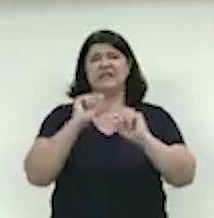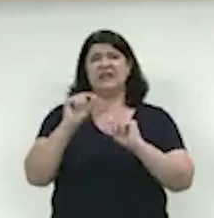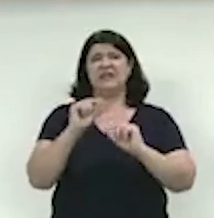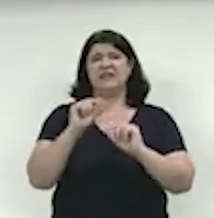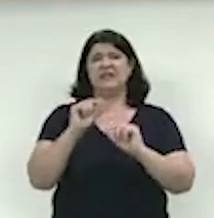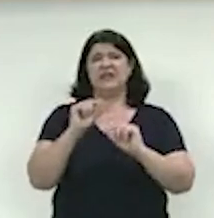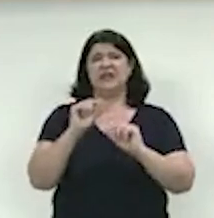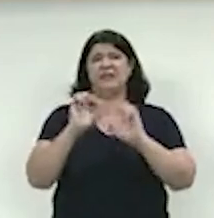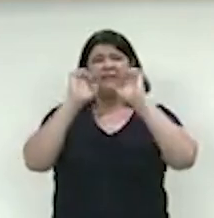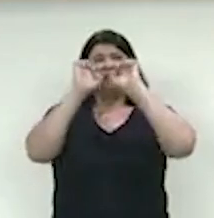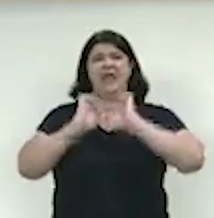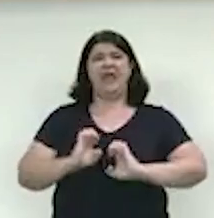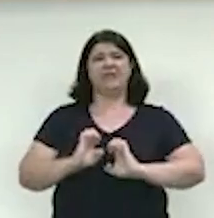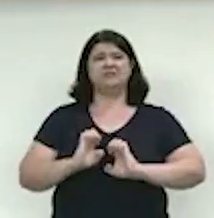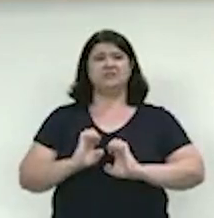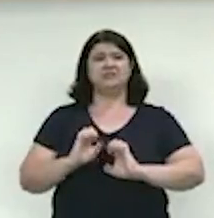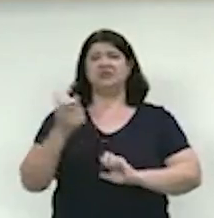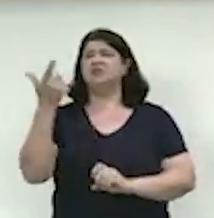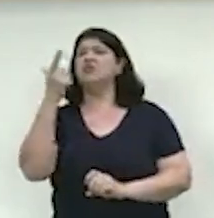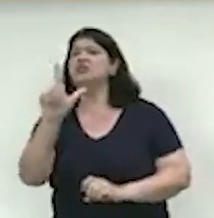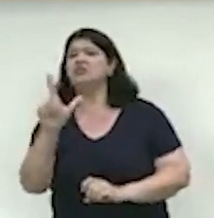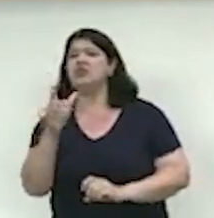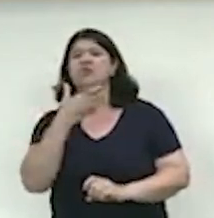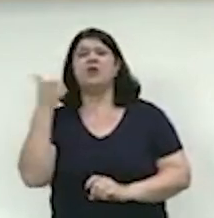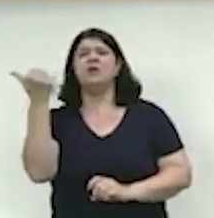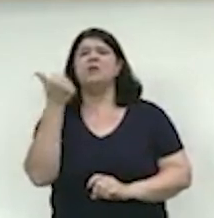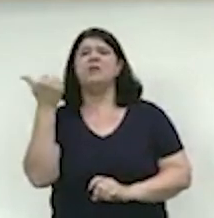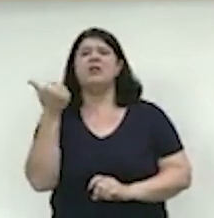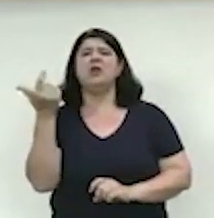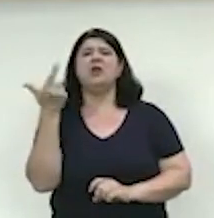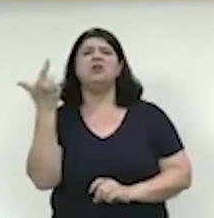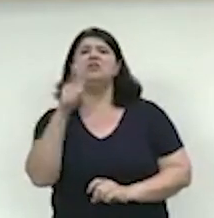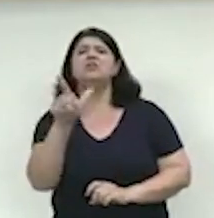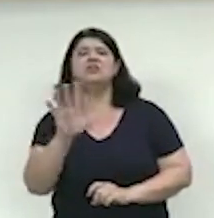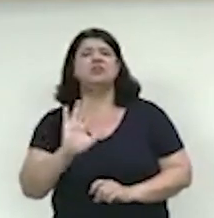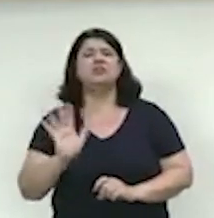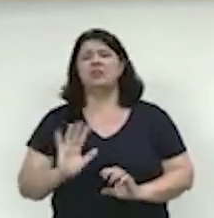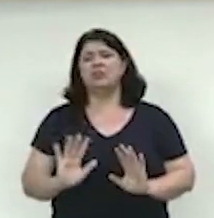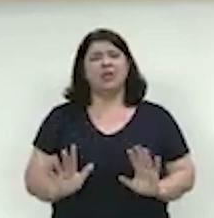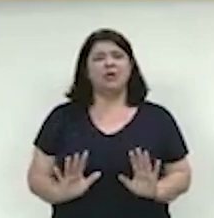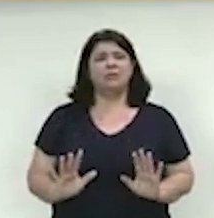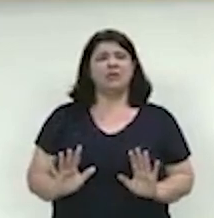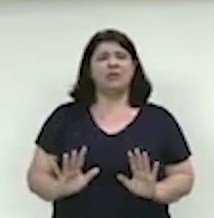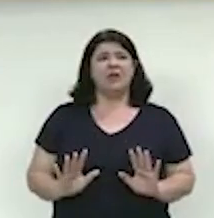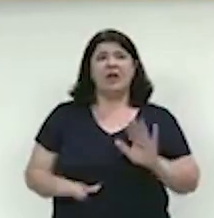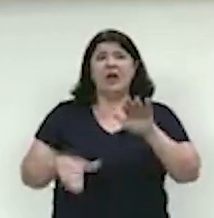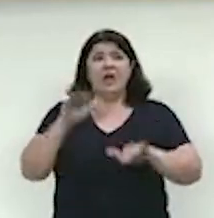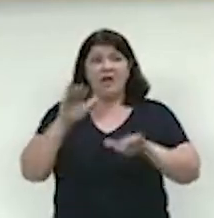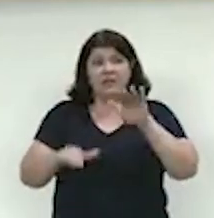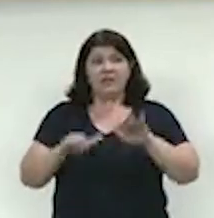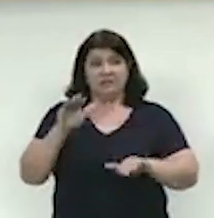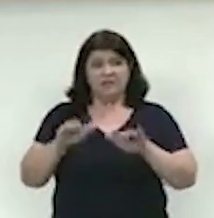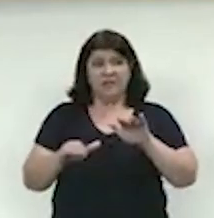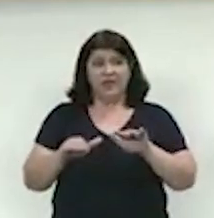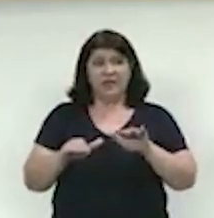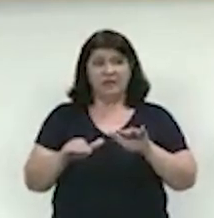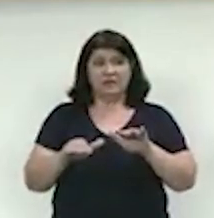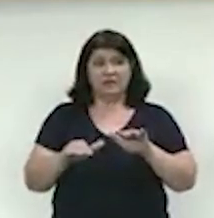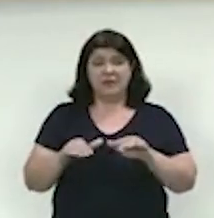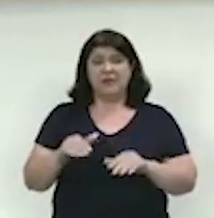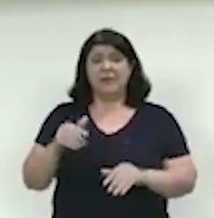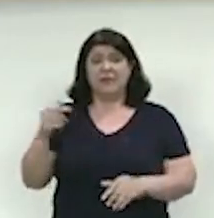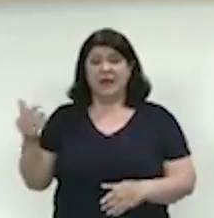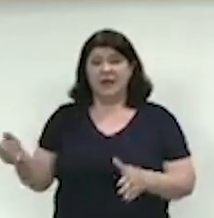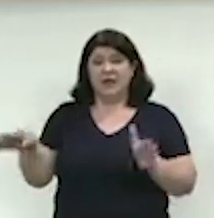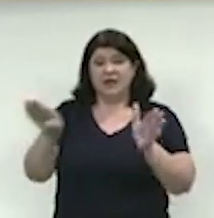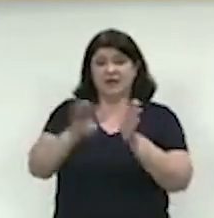caráter que os outros. Não quer dizer que ele é melhor que os demais. Porque, muitas vezes, os artifícios para se